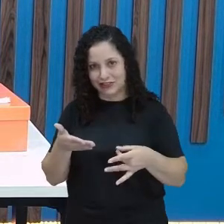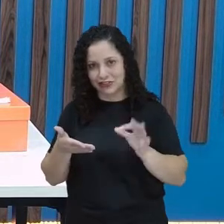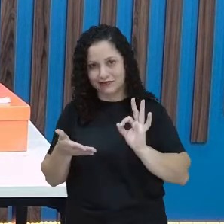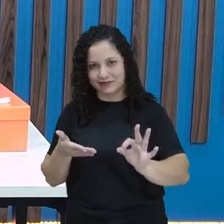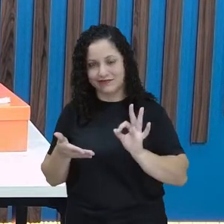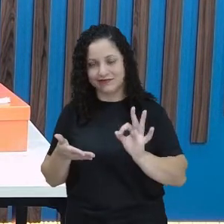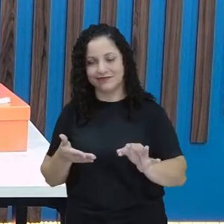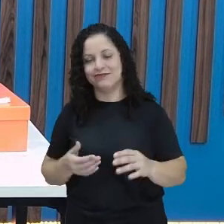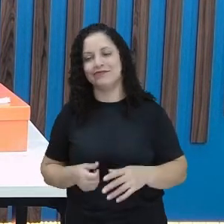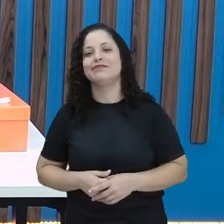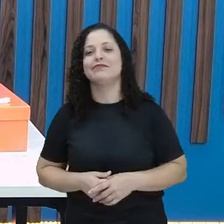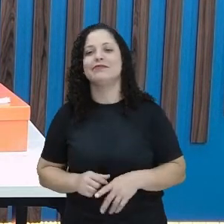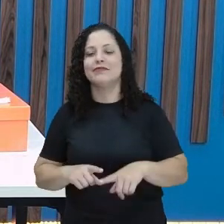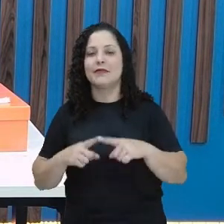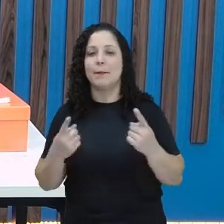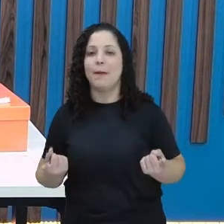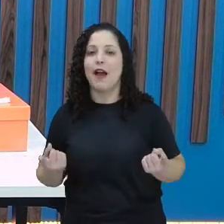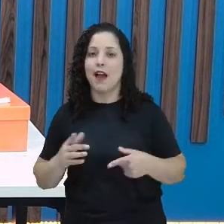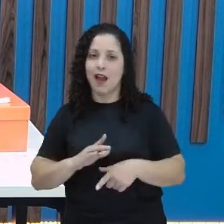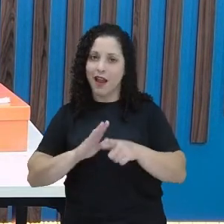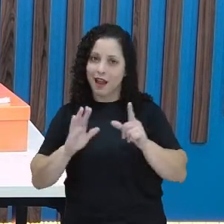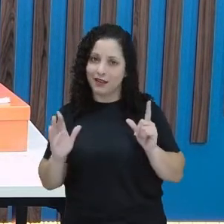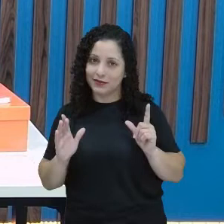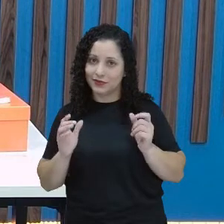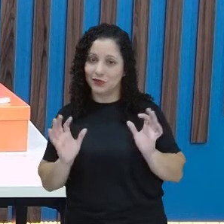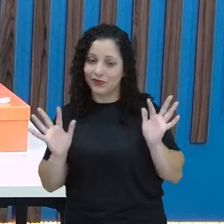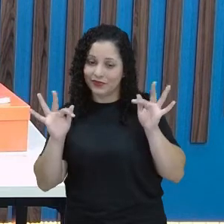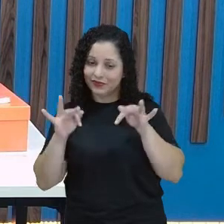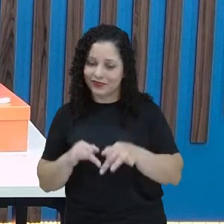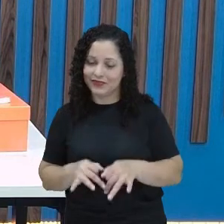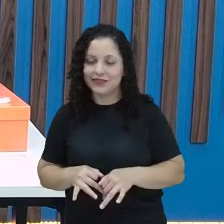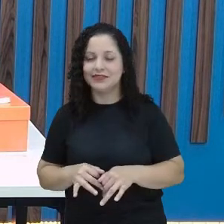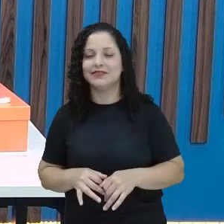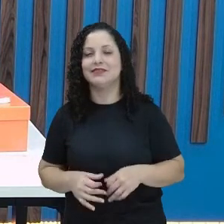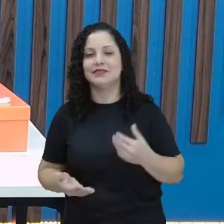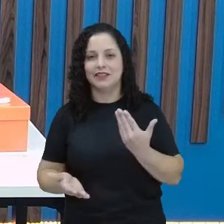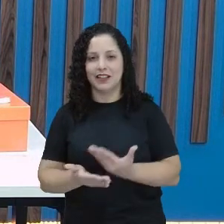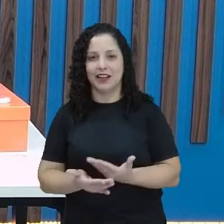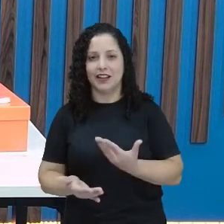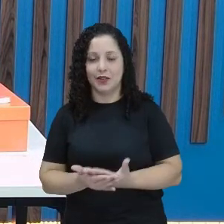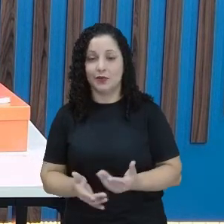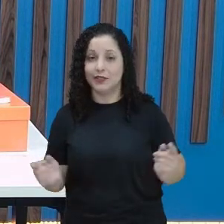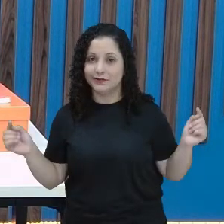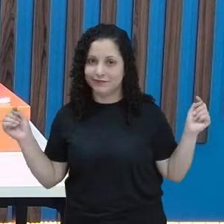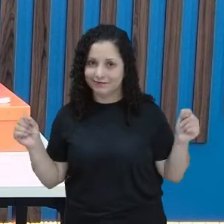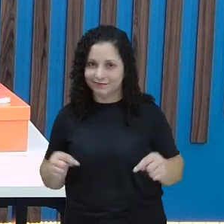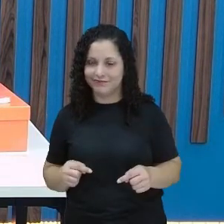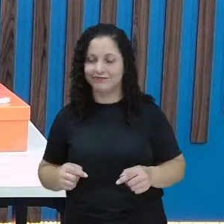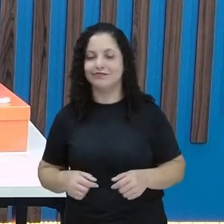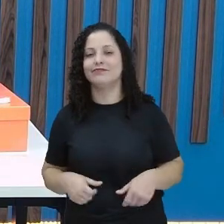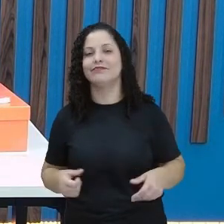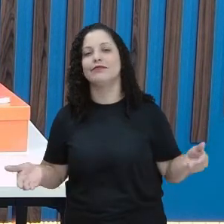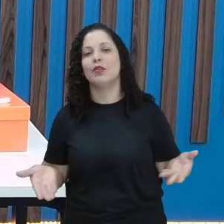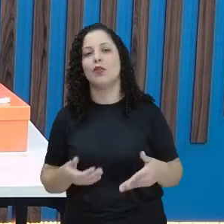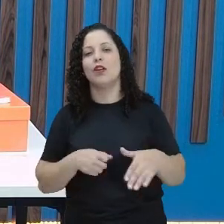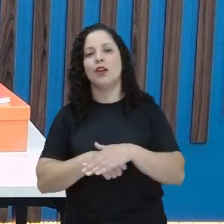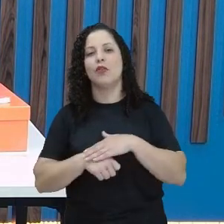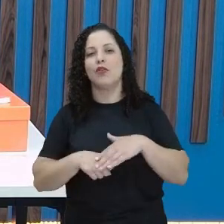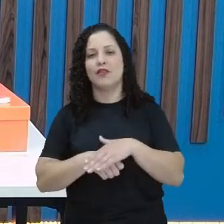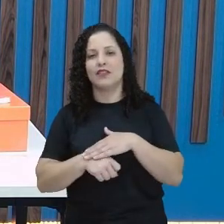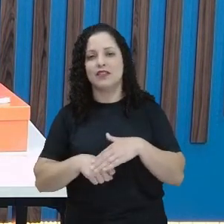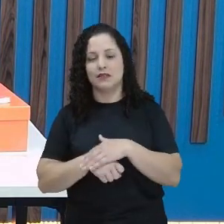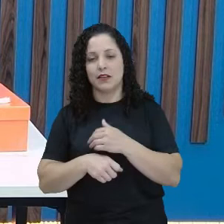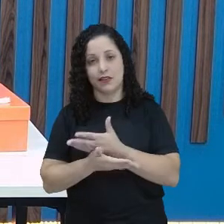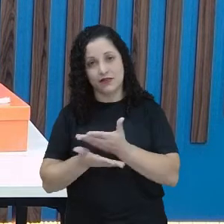tá? Então, antes da gente ir para o final da nossa aula, eu vou conversar com vocês